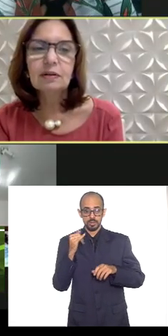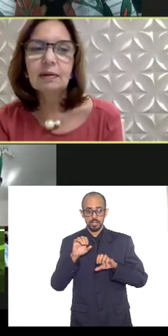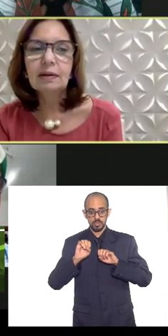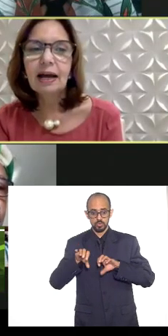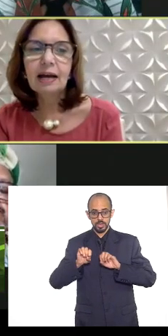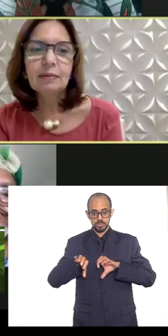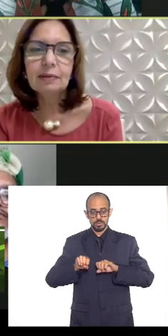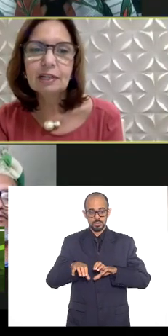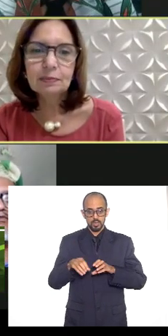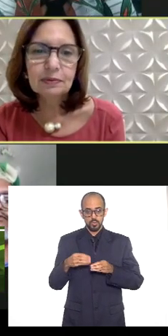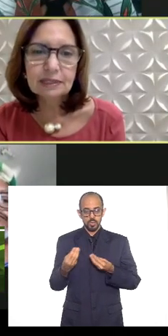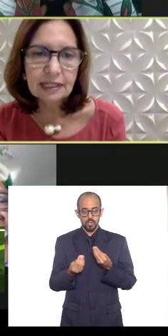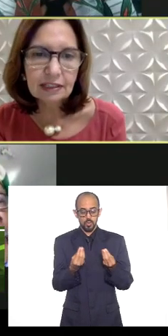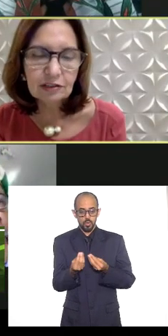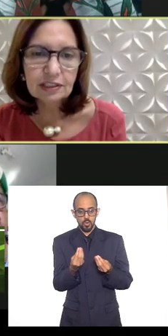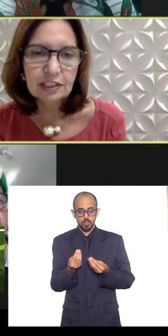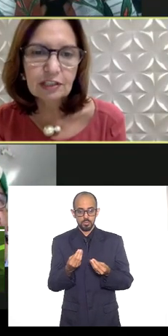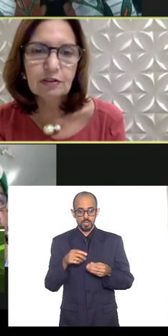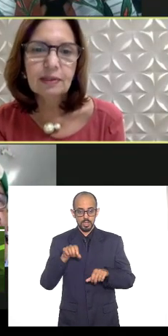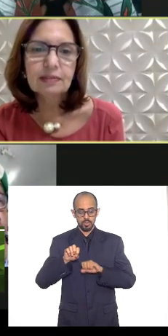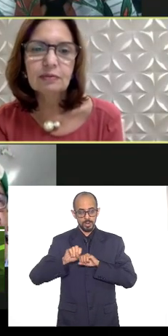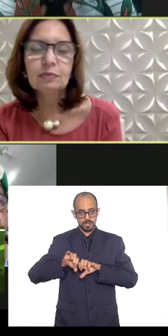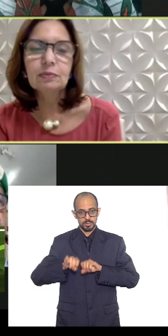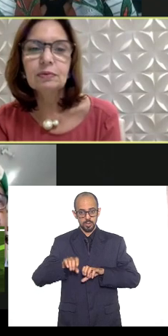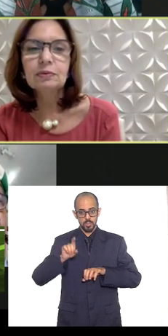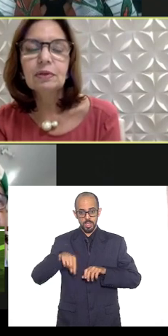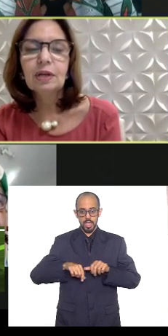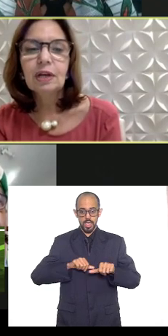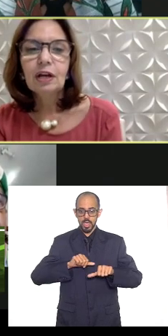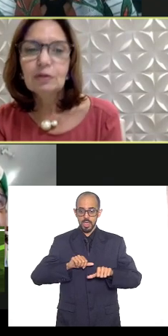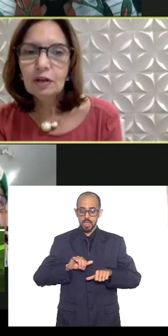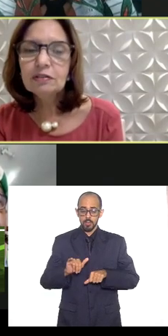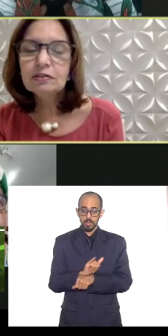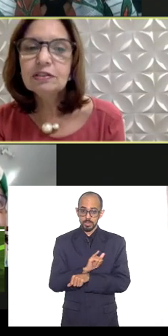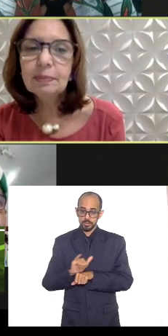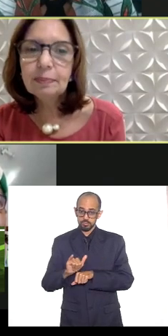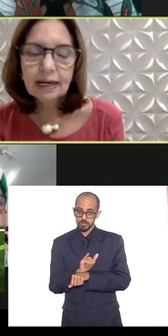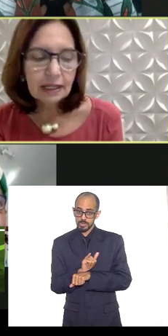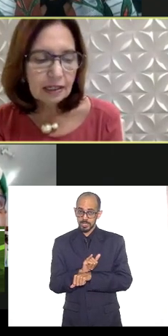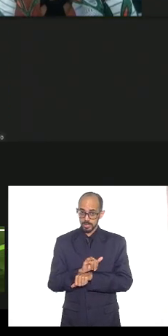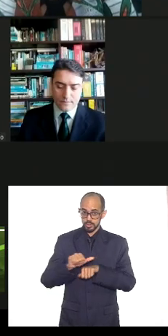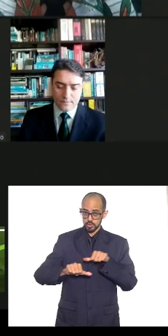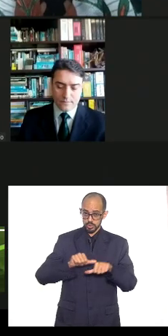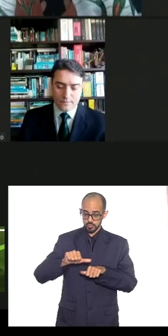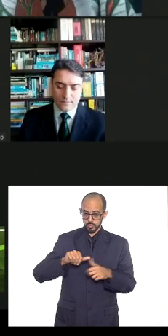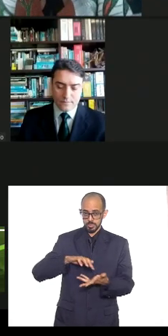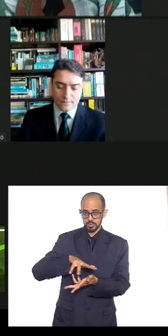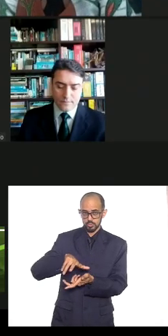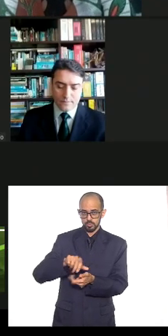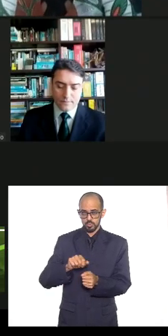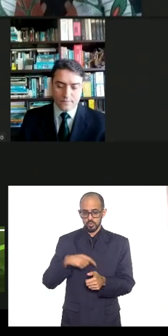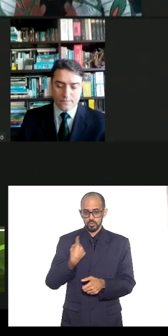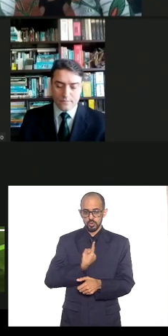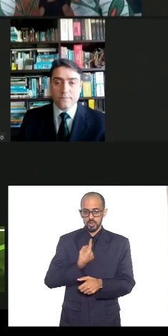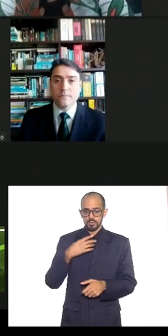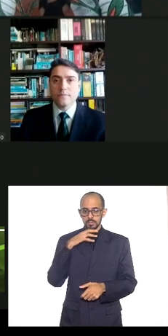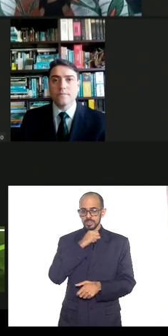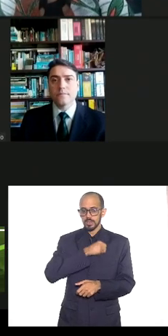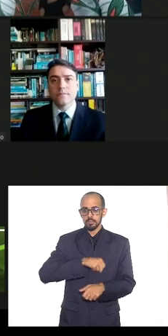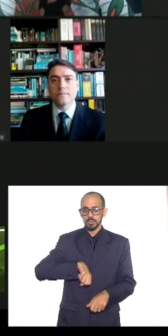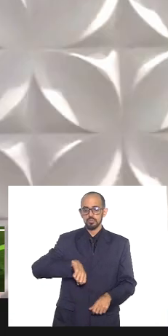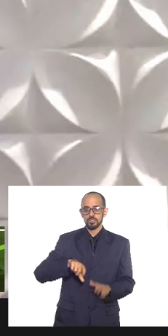sendo a arma mais potente de transformação do mundo nós nos deparamos com a lei 9